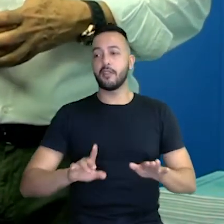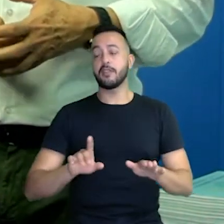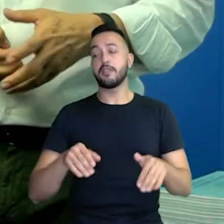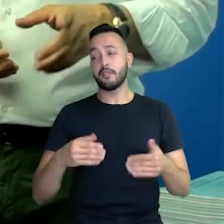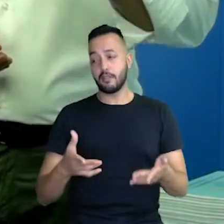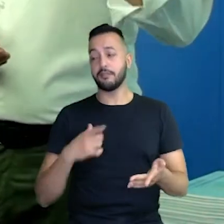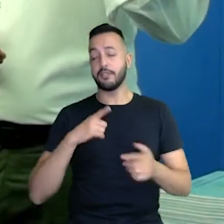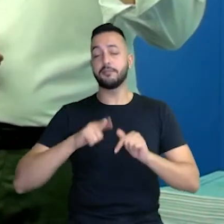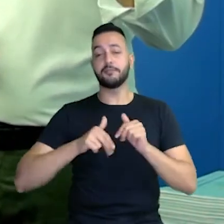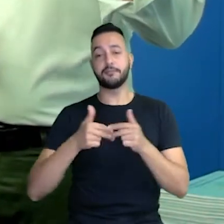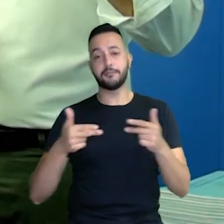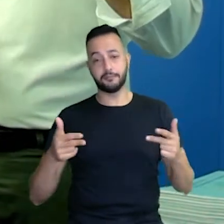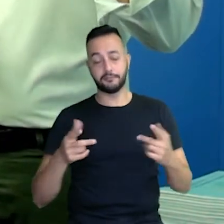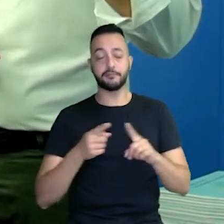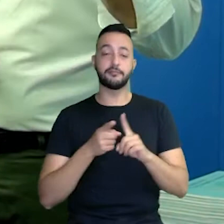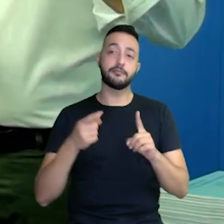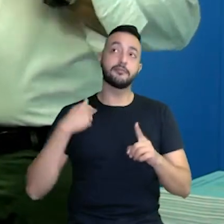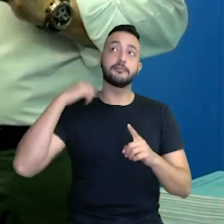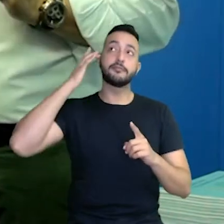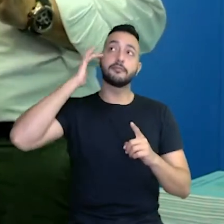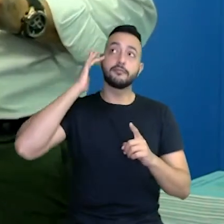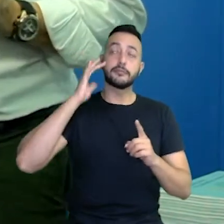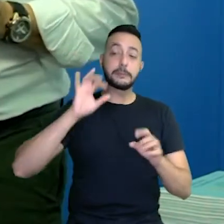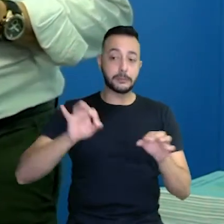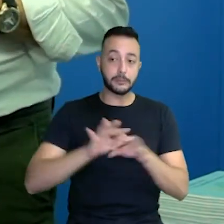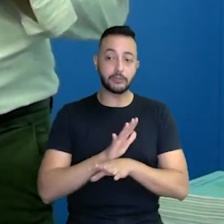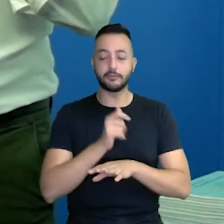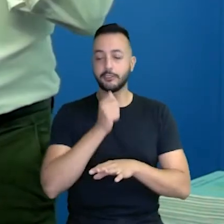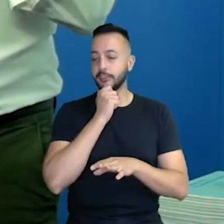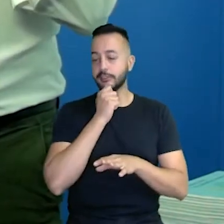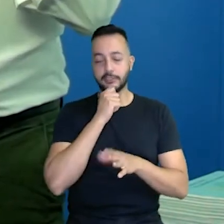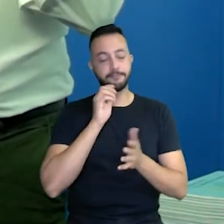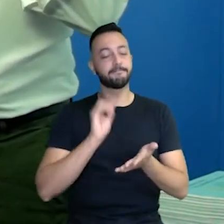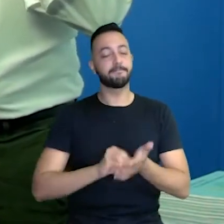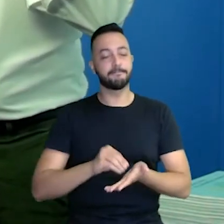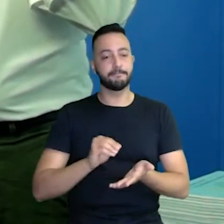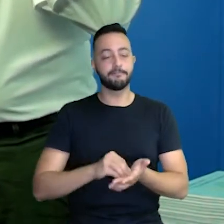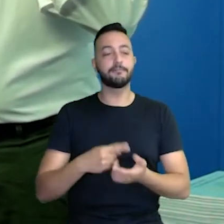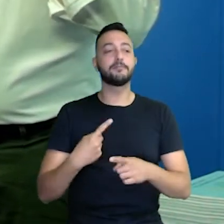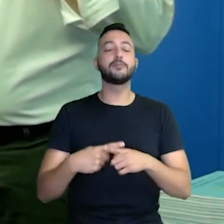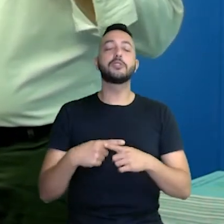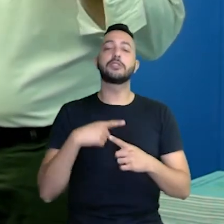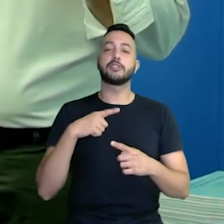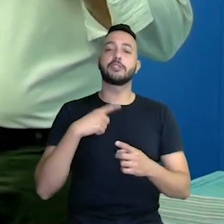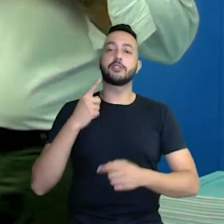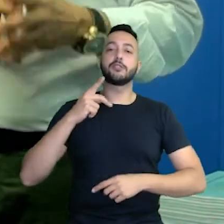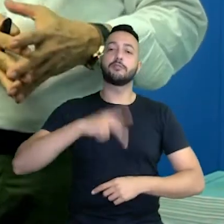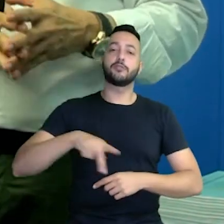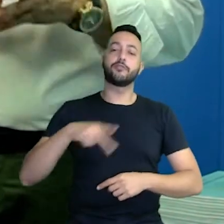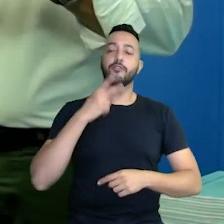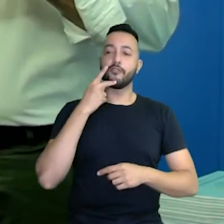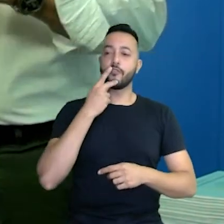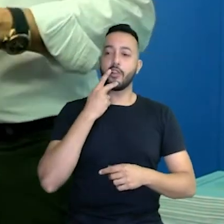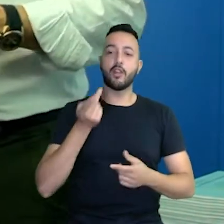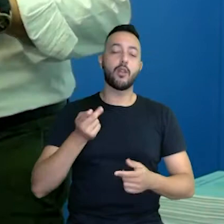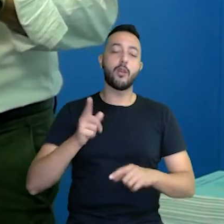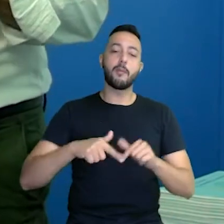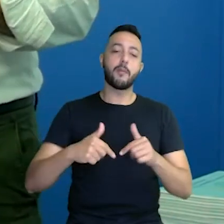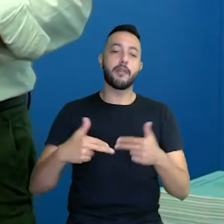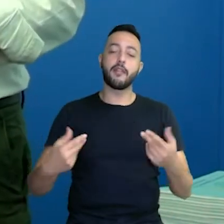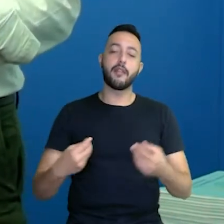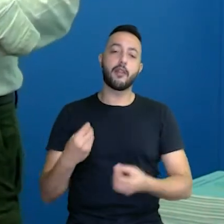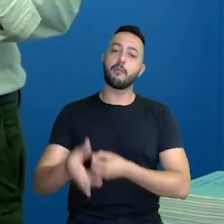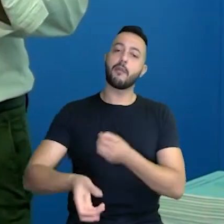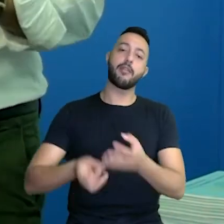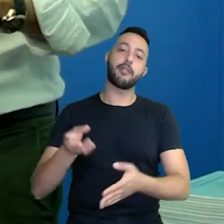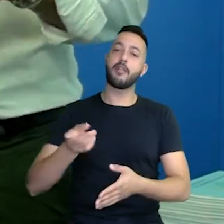essas ferramentas, mas ainda achamos que não foi o suficiente, porque havia professores dizendo que não mandavam o material para